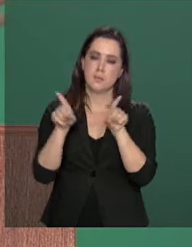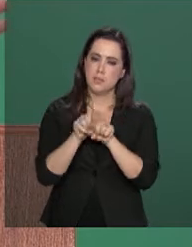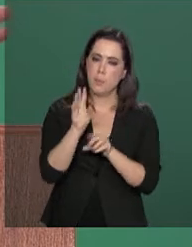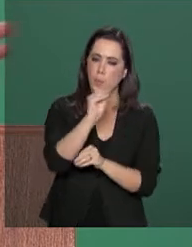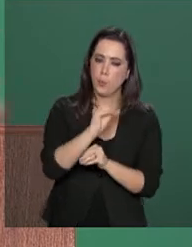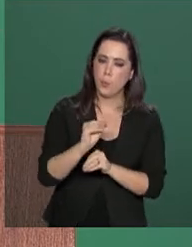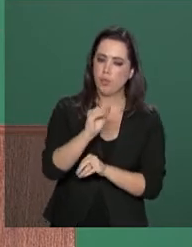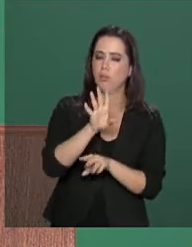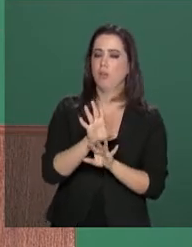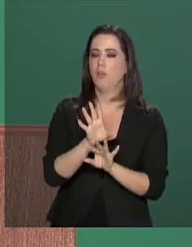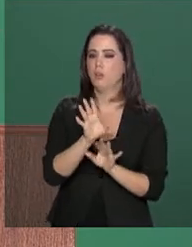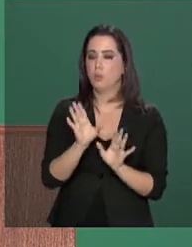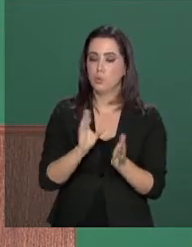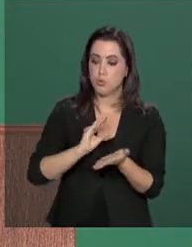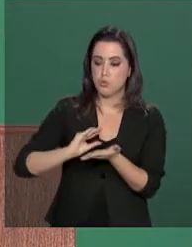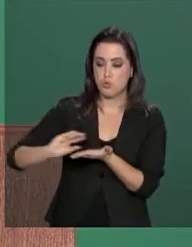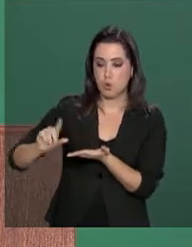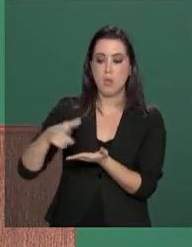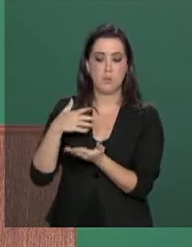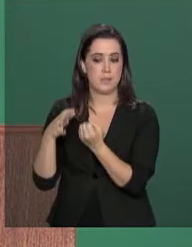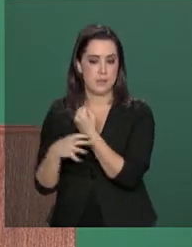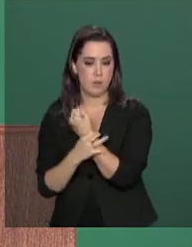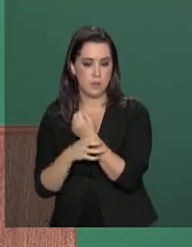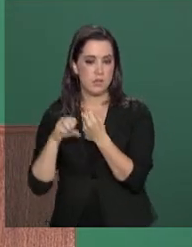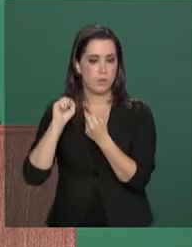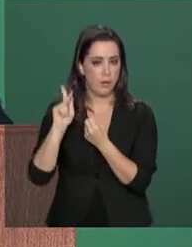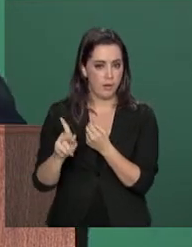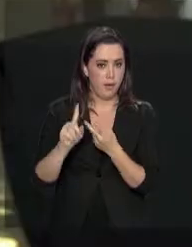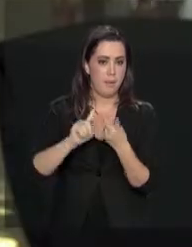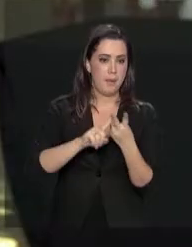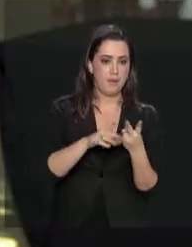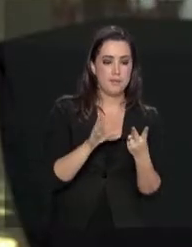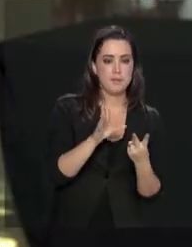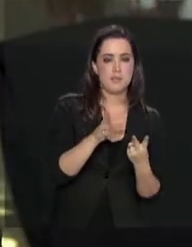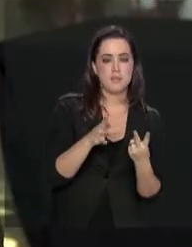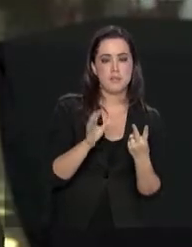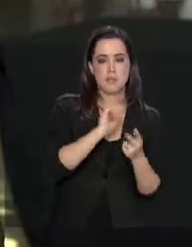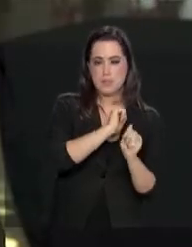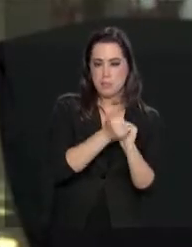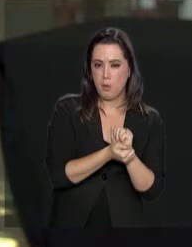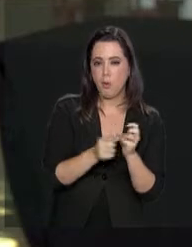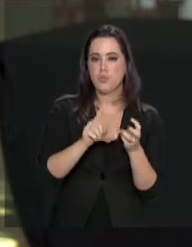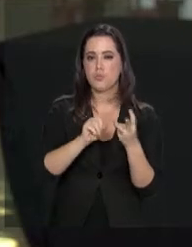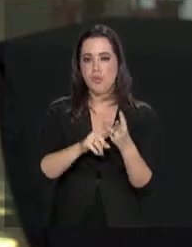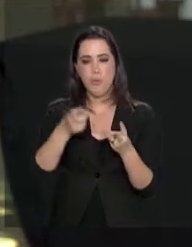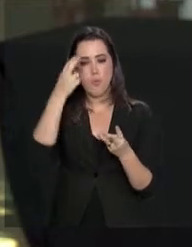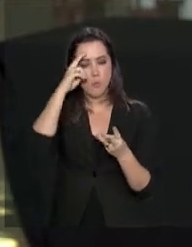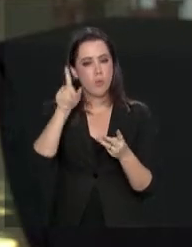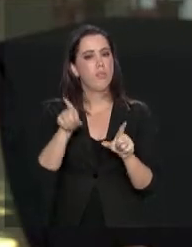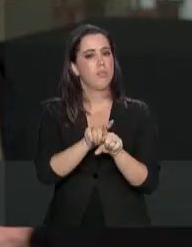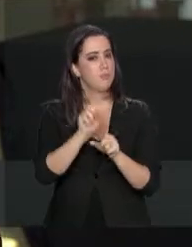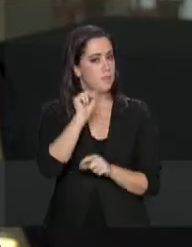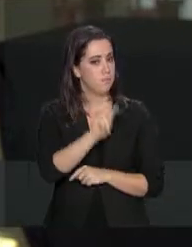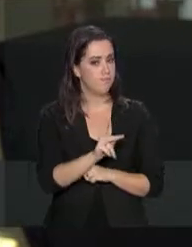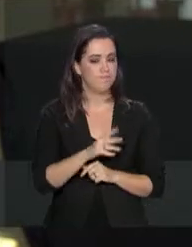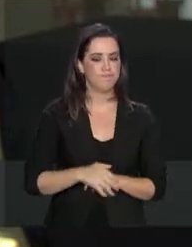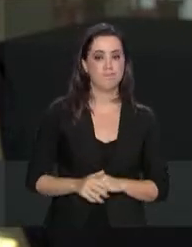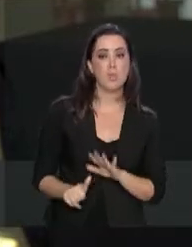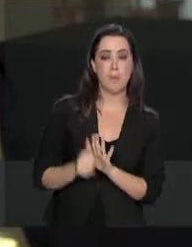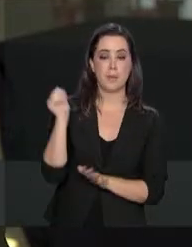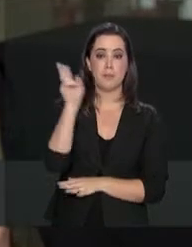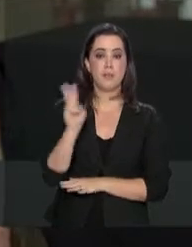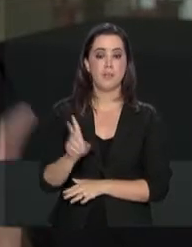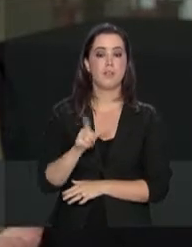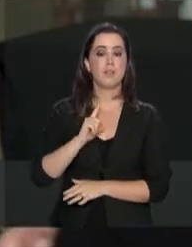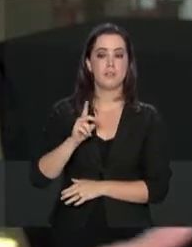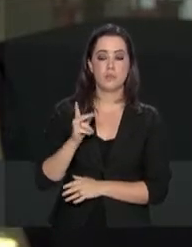verbas que vão para esportes e cultura. Com a sanção da lei pela primeira vez, a segurança pública vai contar com